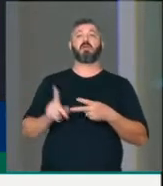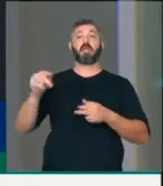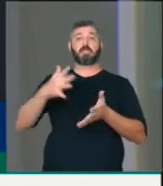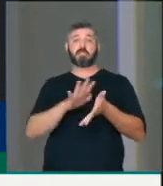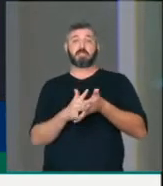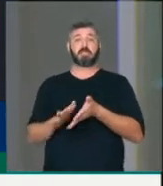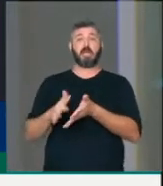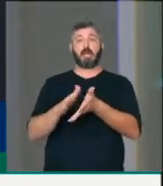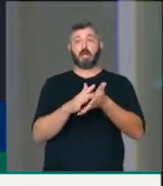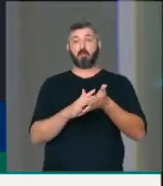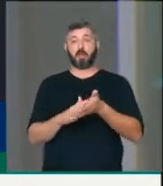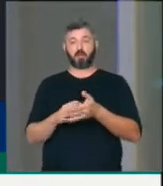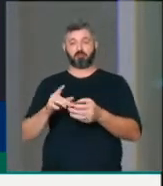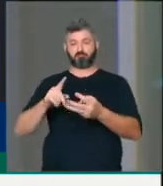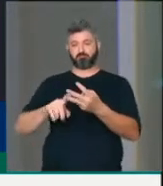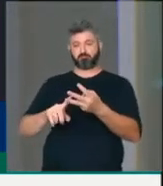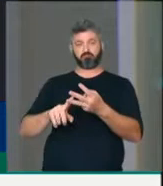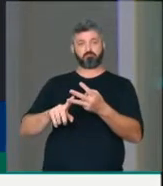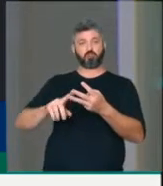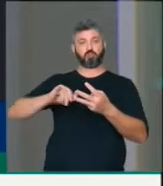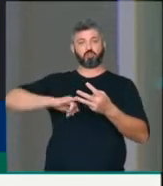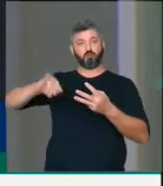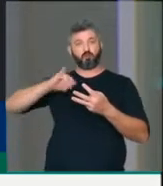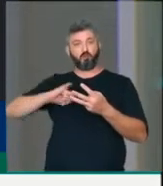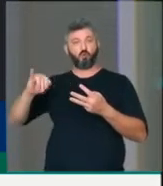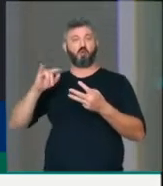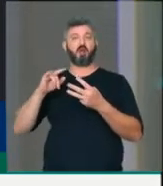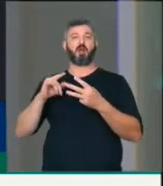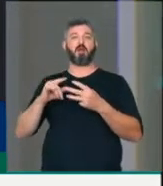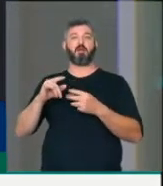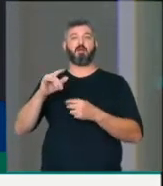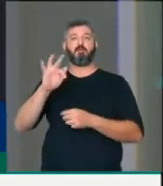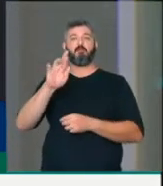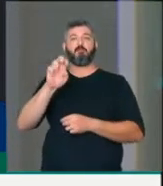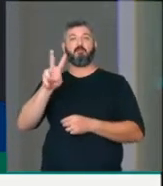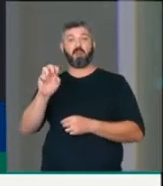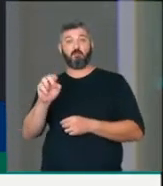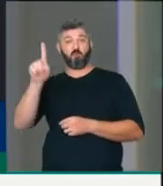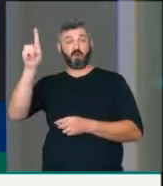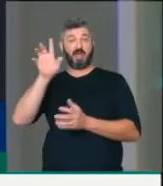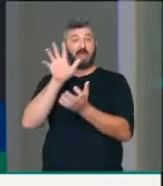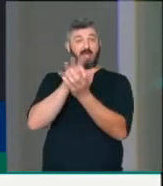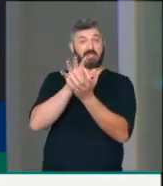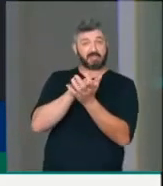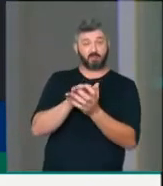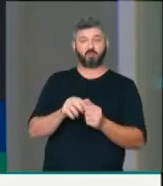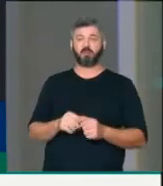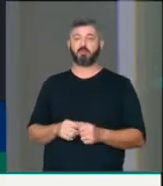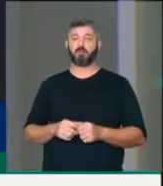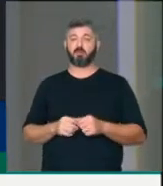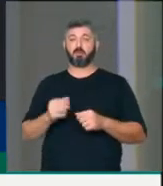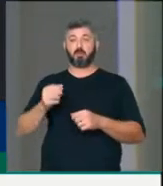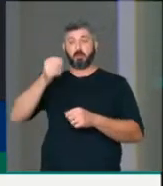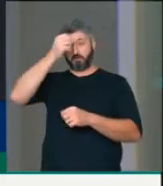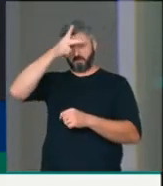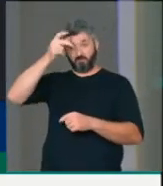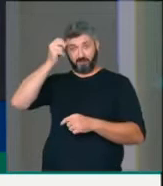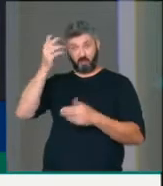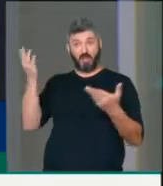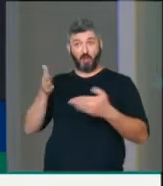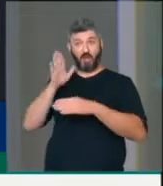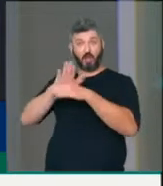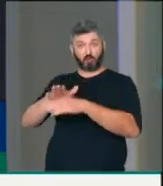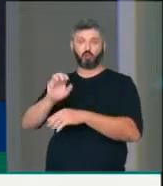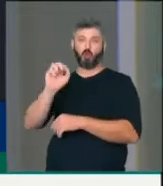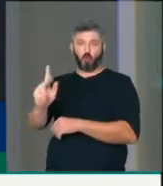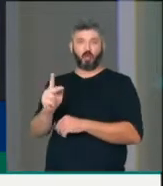samba. É esse setor que promove o frevo do Recife, que o prefeito João Campos socorreu com